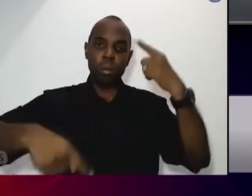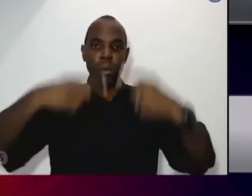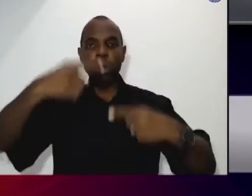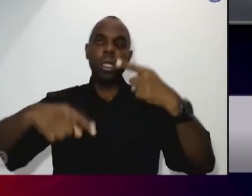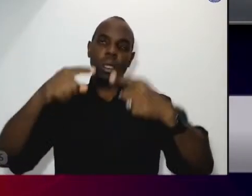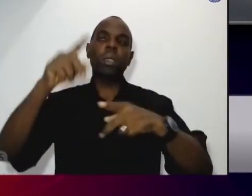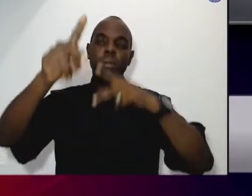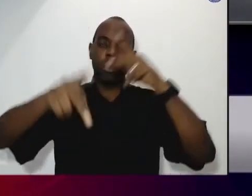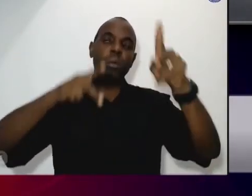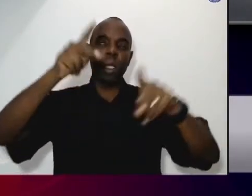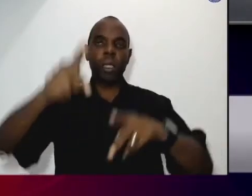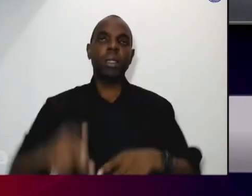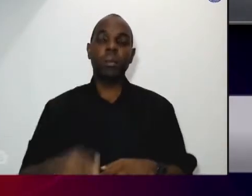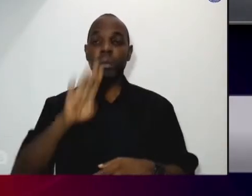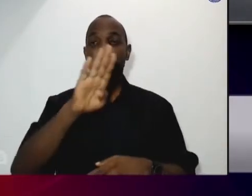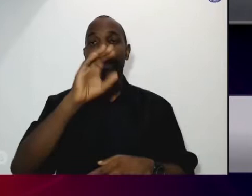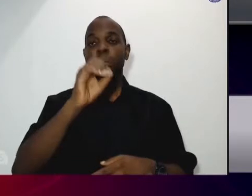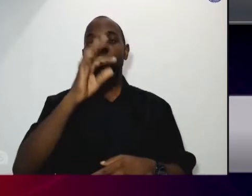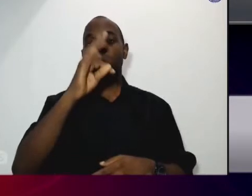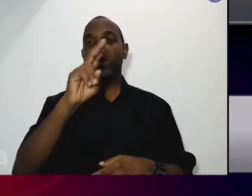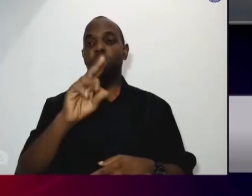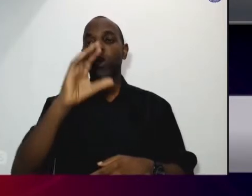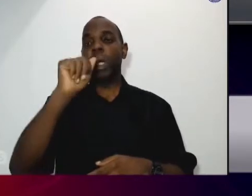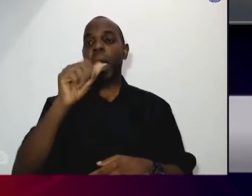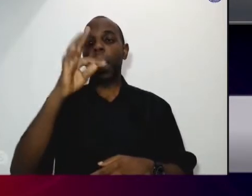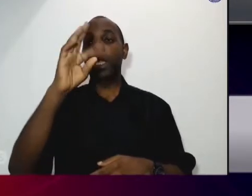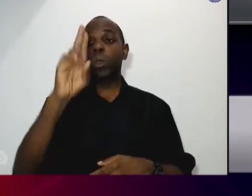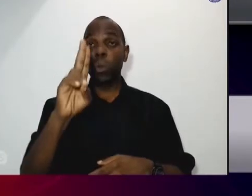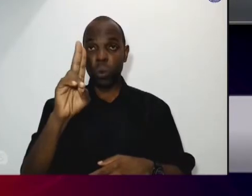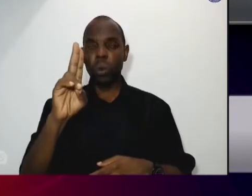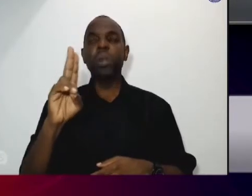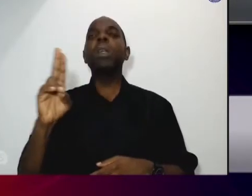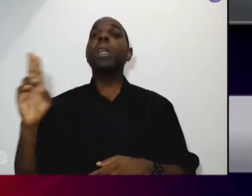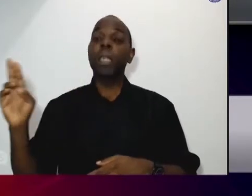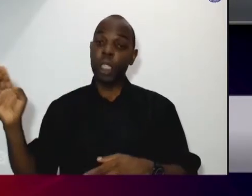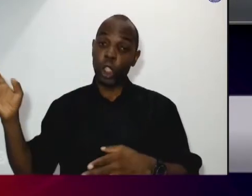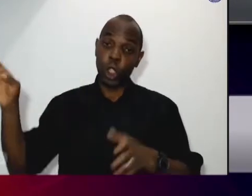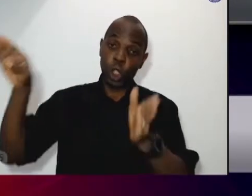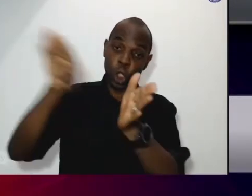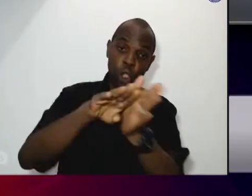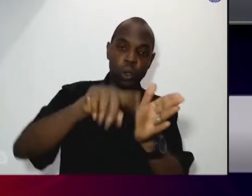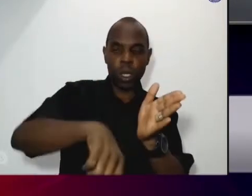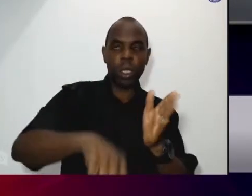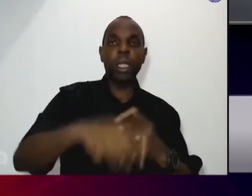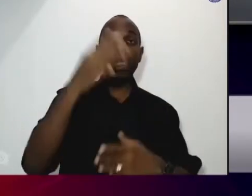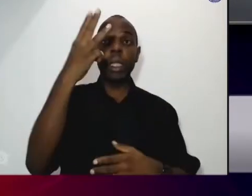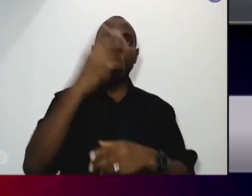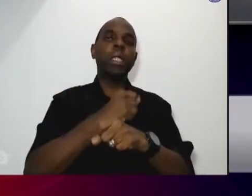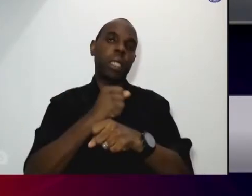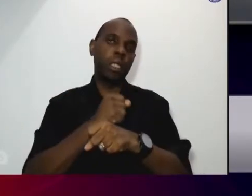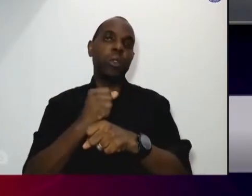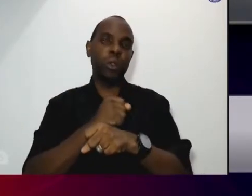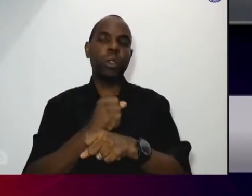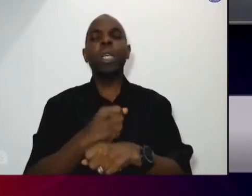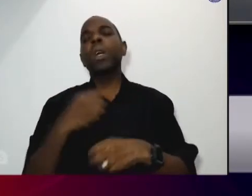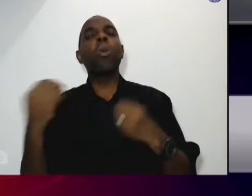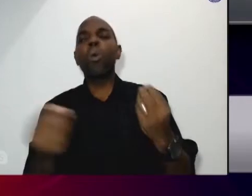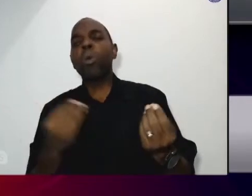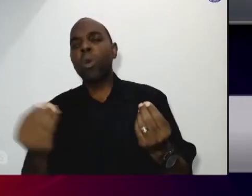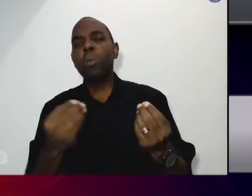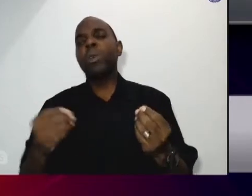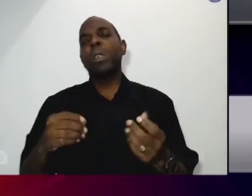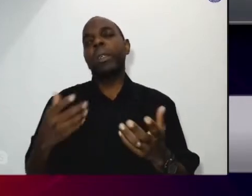chegamos há 3 anos eu vou falar um pouquinho do que nós temos feitos em Botucatu mais especificamente nas políticas públicas sobre drogas